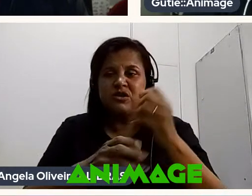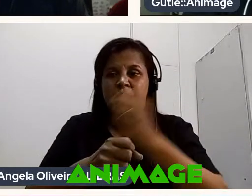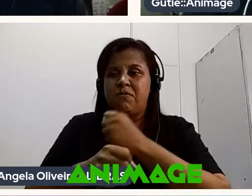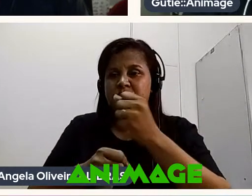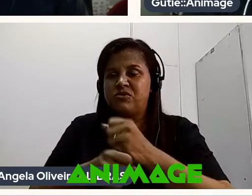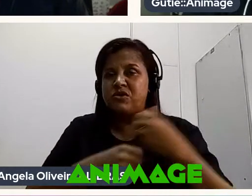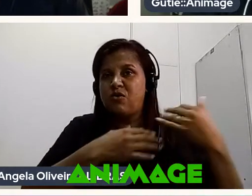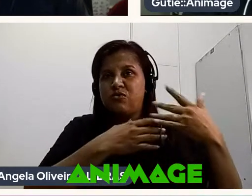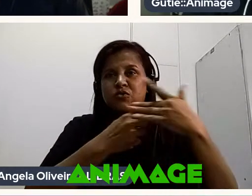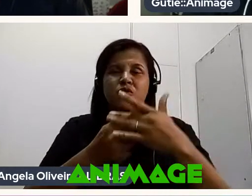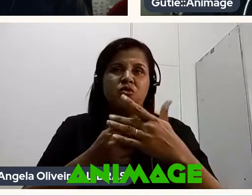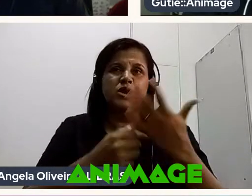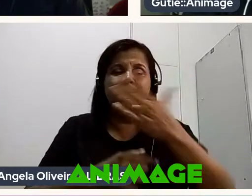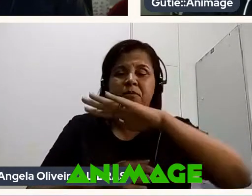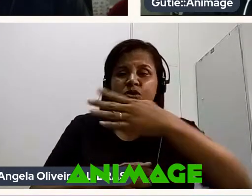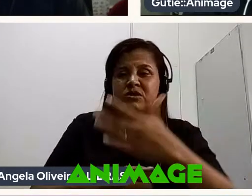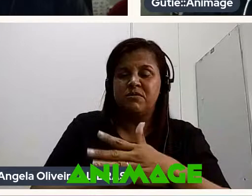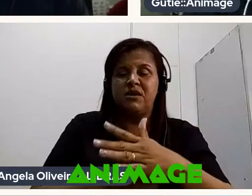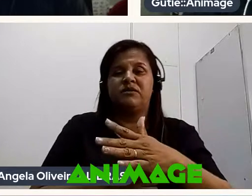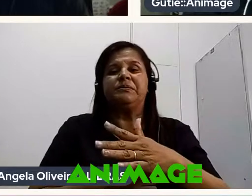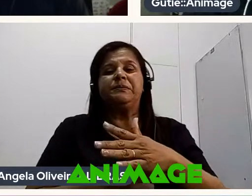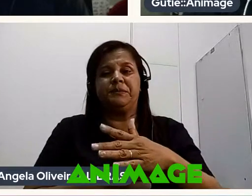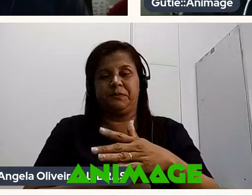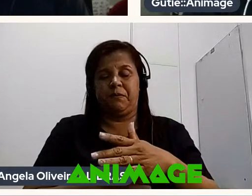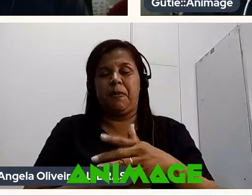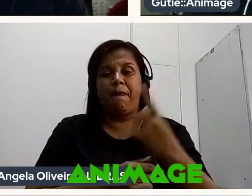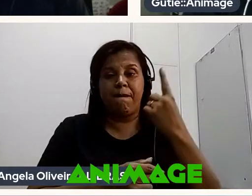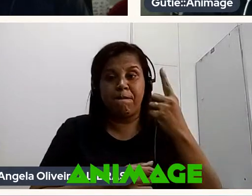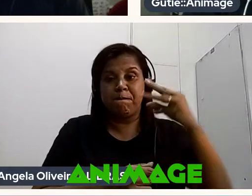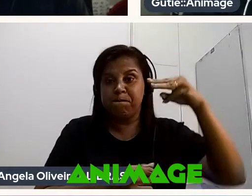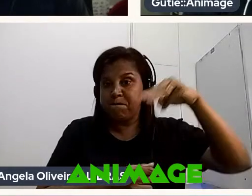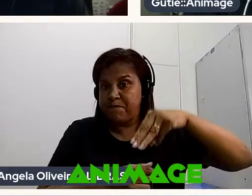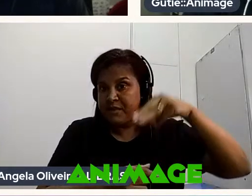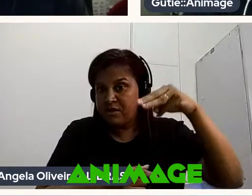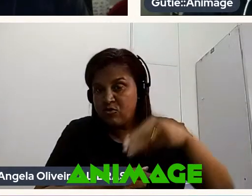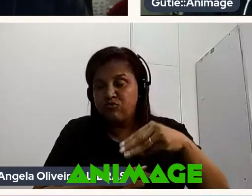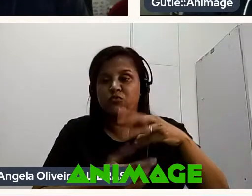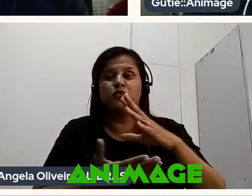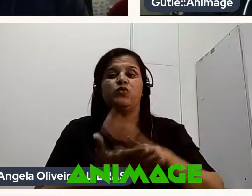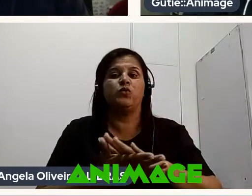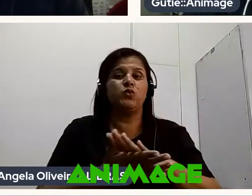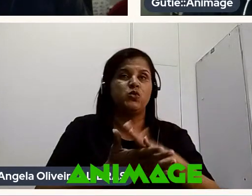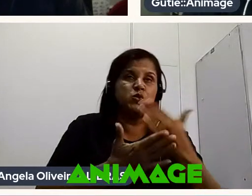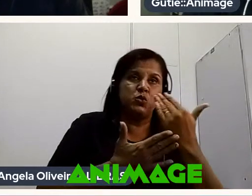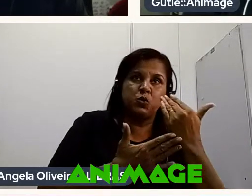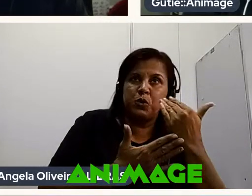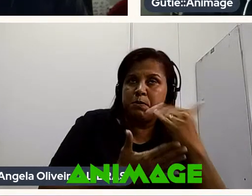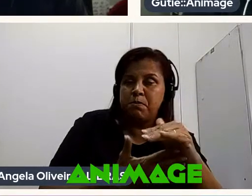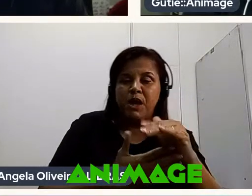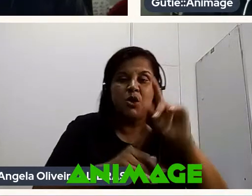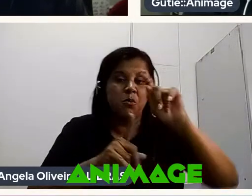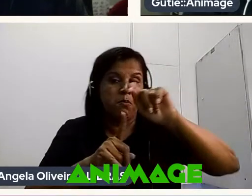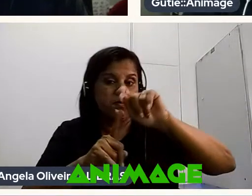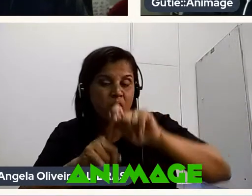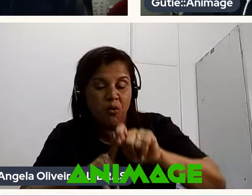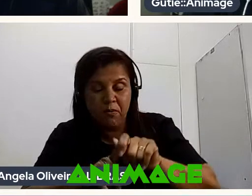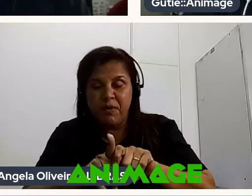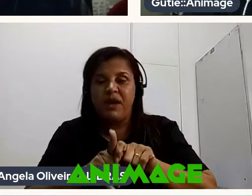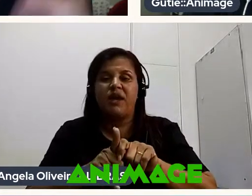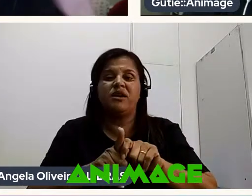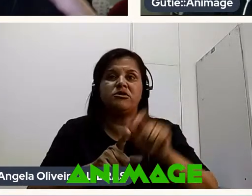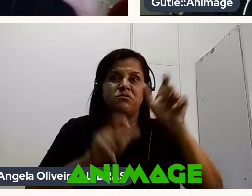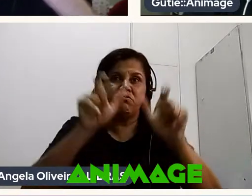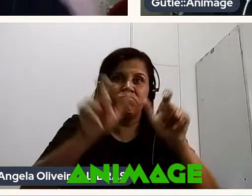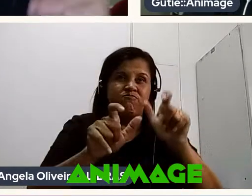de Aproximadamente Um minuto E meio Por mês Por animador Né